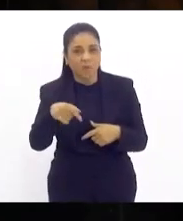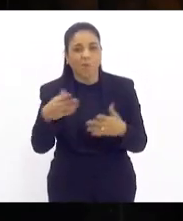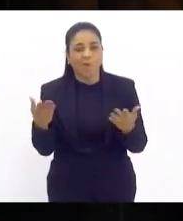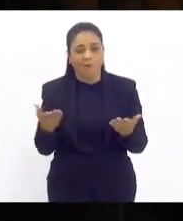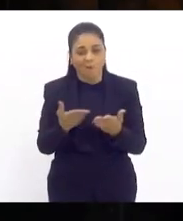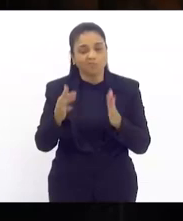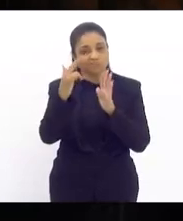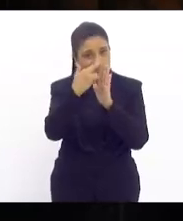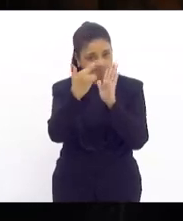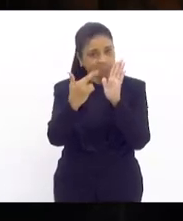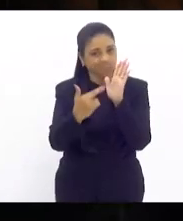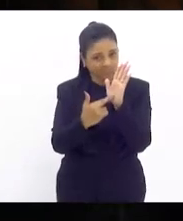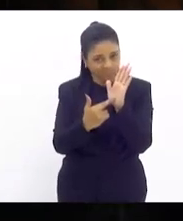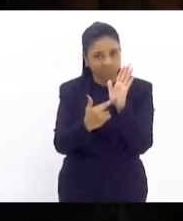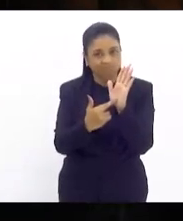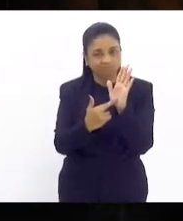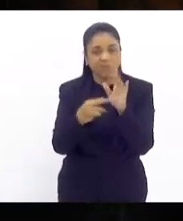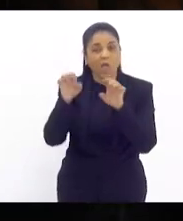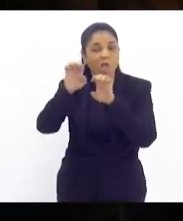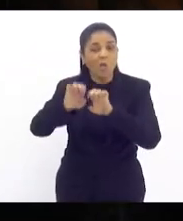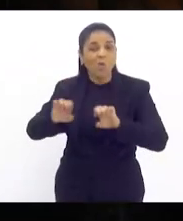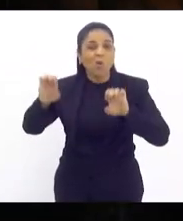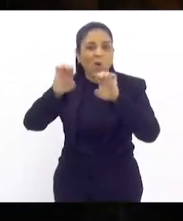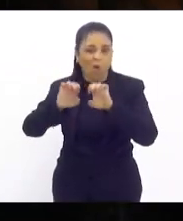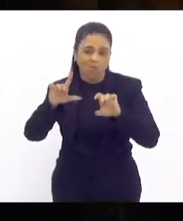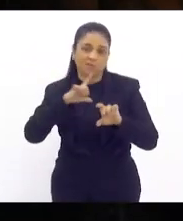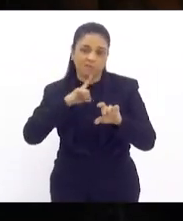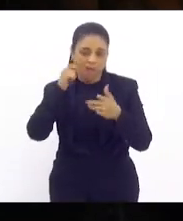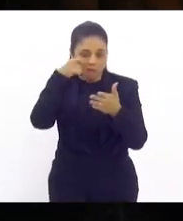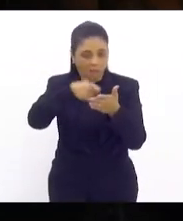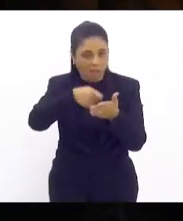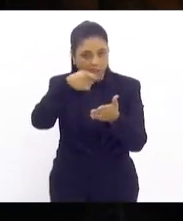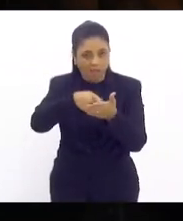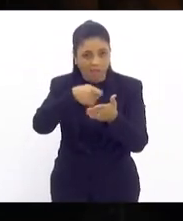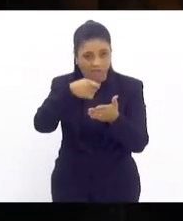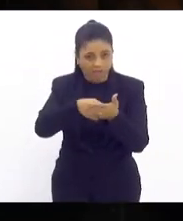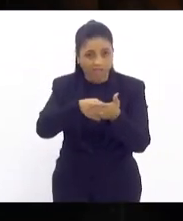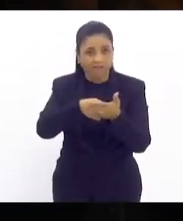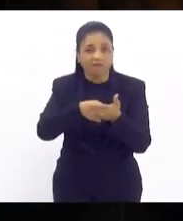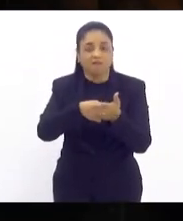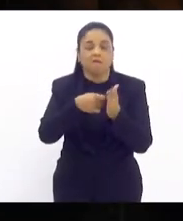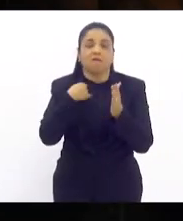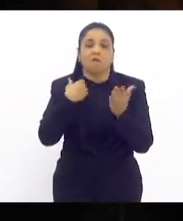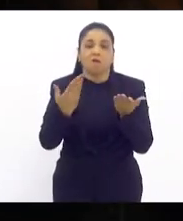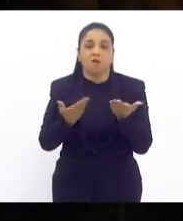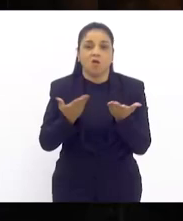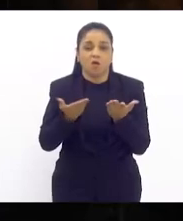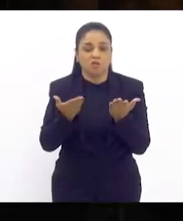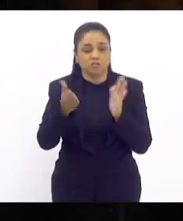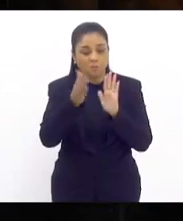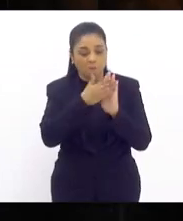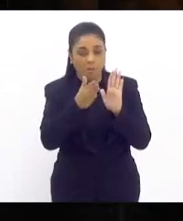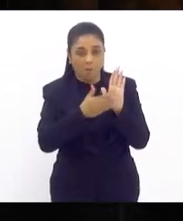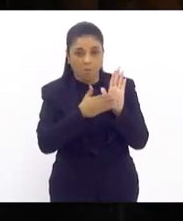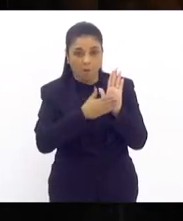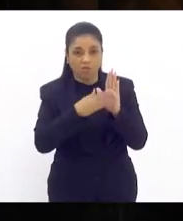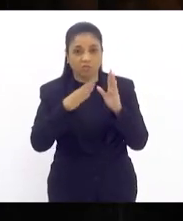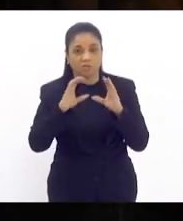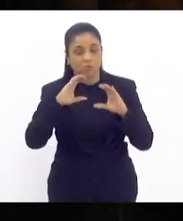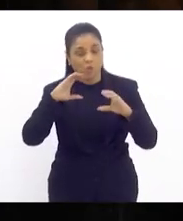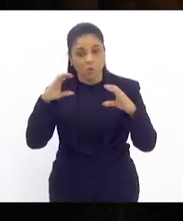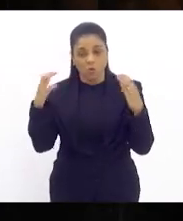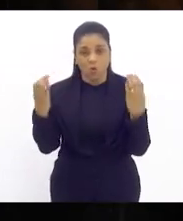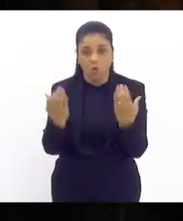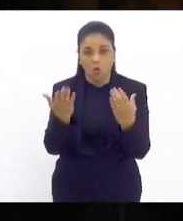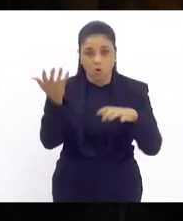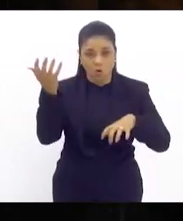regulamentação por exemplo na Europa que é muito mais rígida da que está sendo proposta hoje no Congresso Nacional e que essas